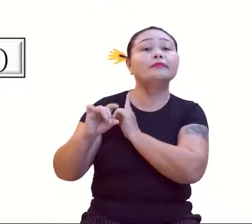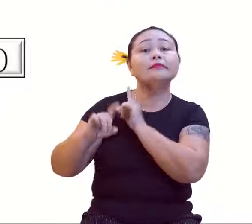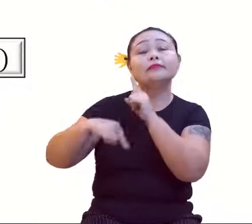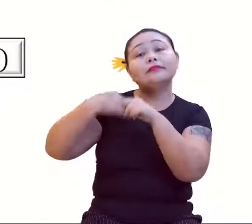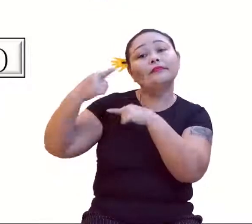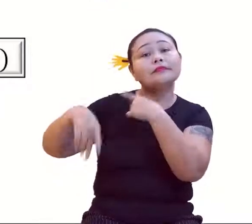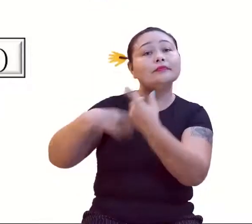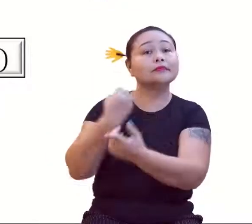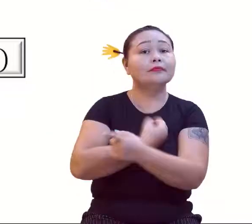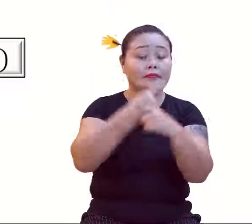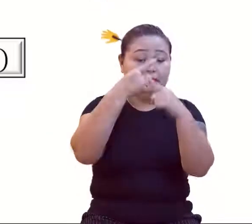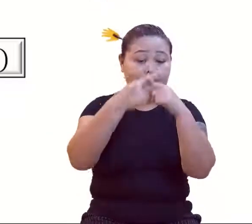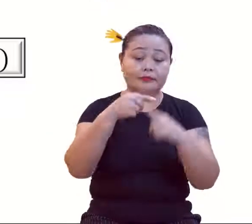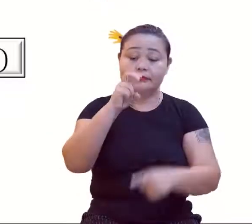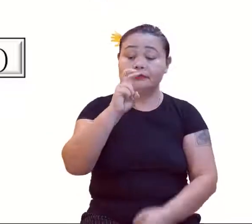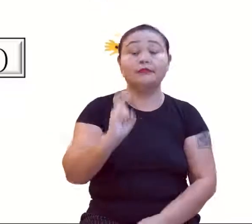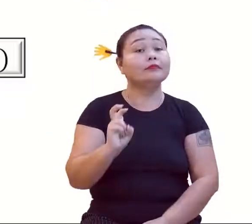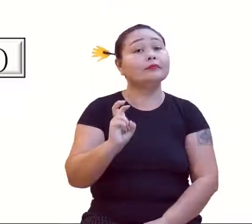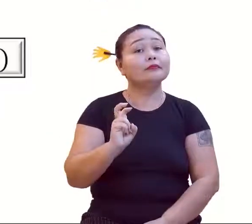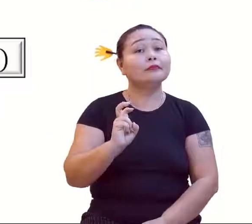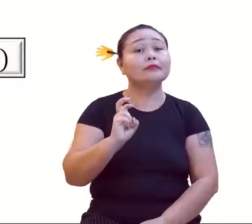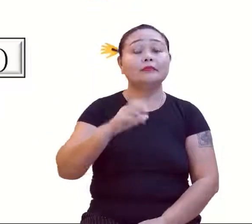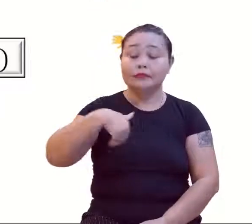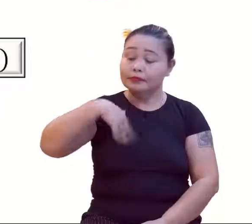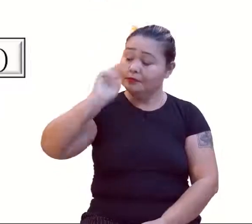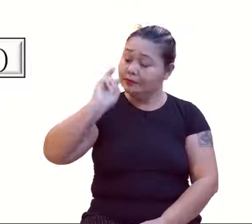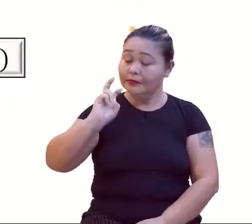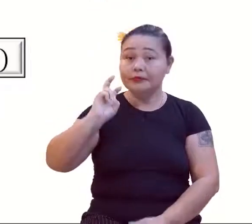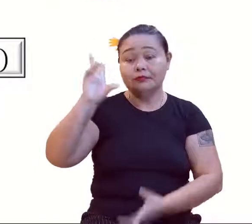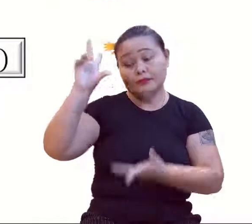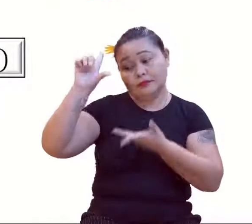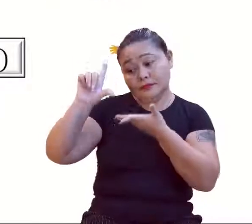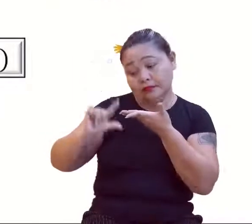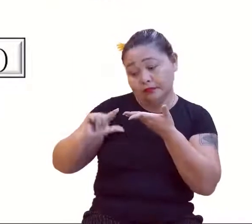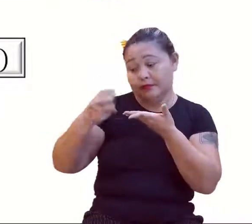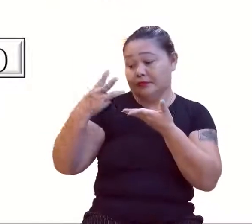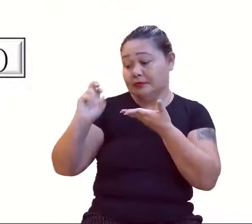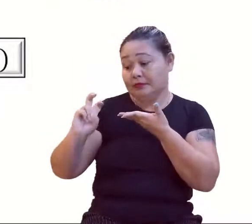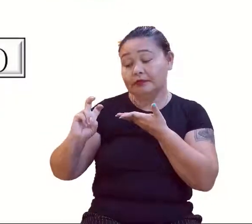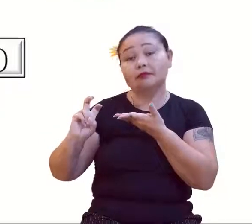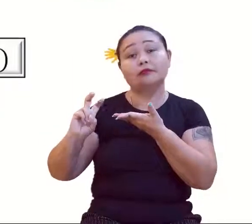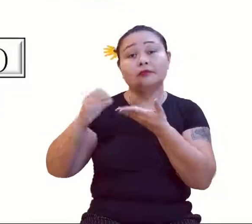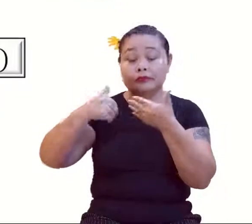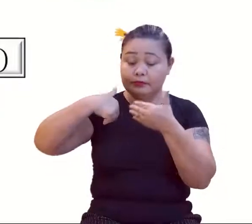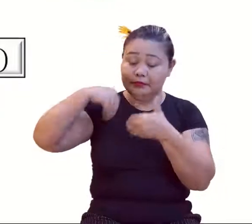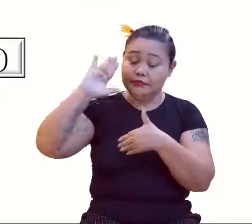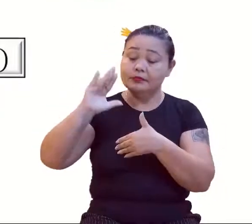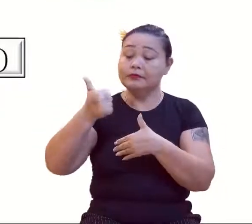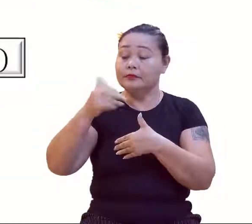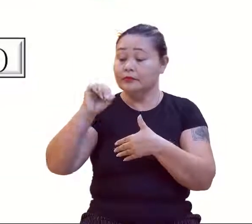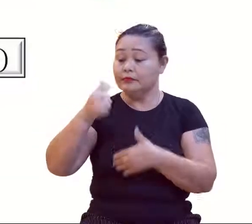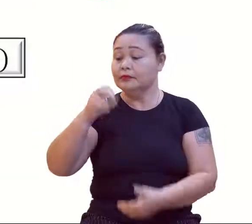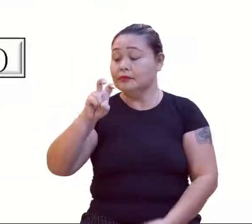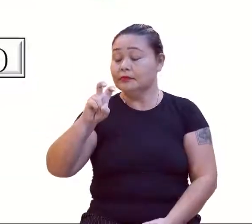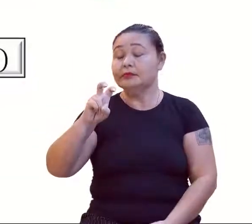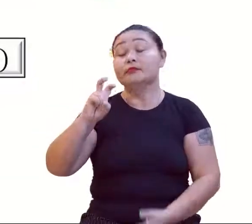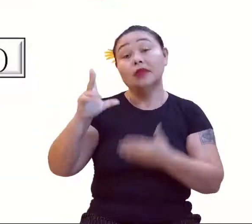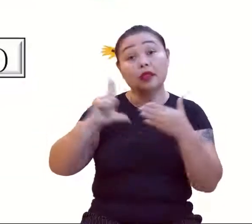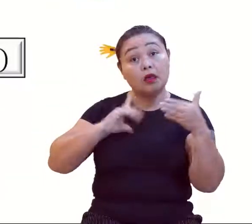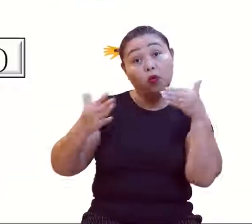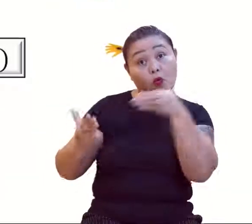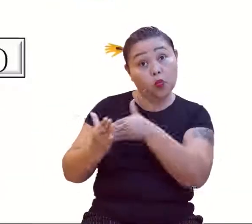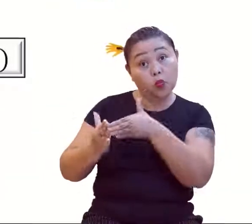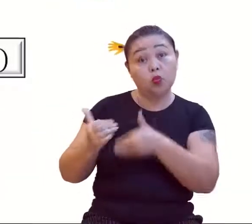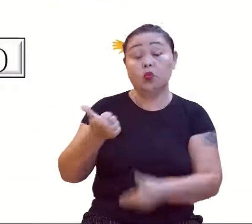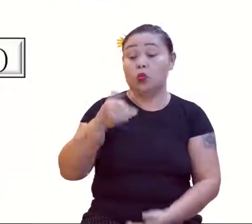dos múltiplos de 5. Ou seja, maiores que 5, menores que 35. Maiores que 5, 10, 15. Vai ter um fim, né? Maior que